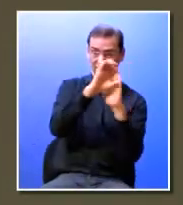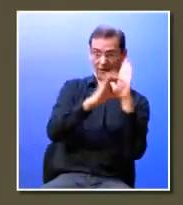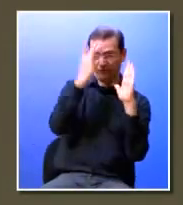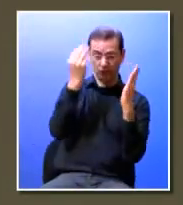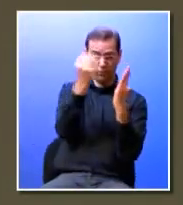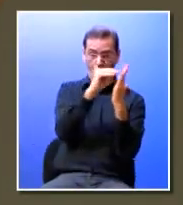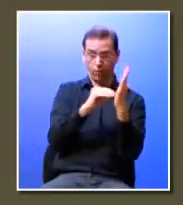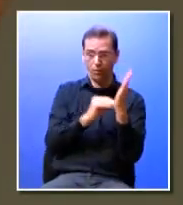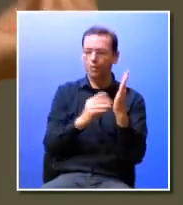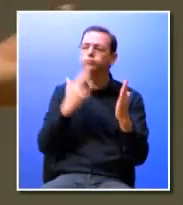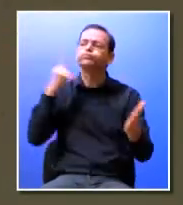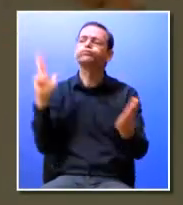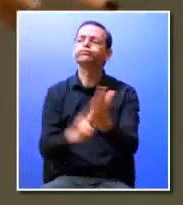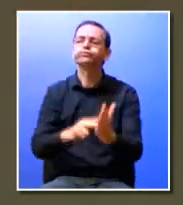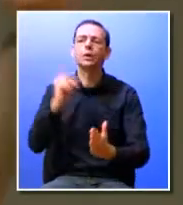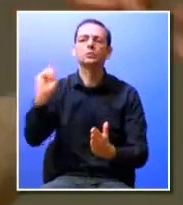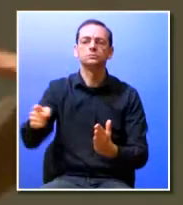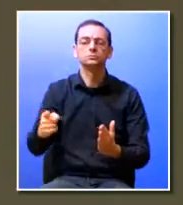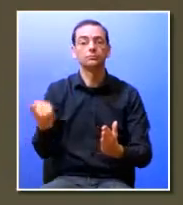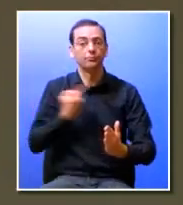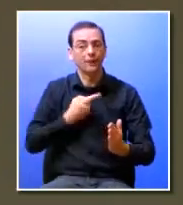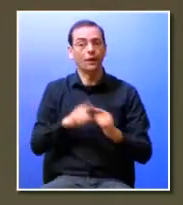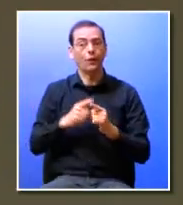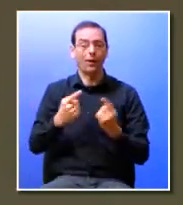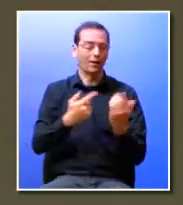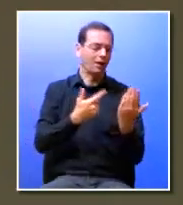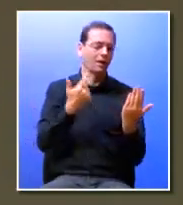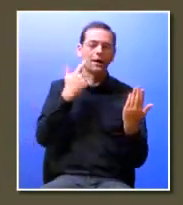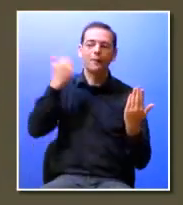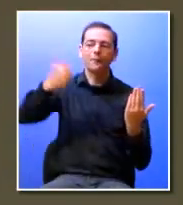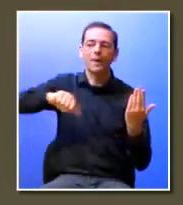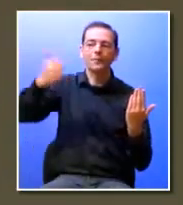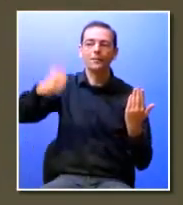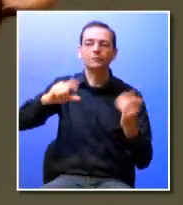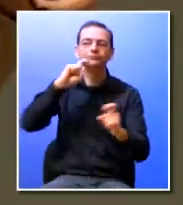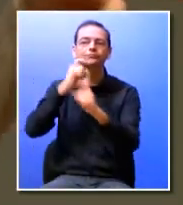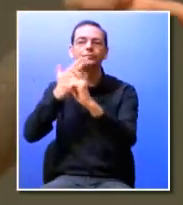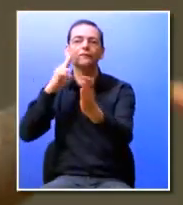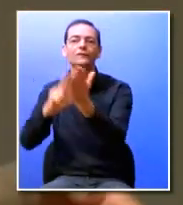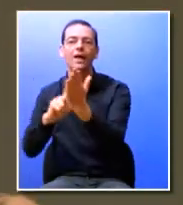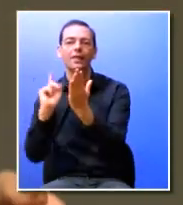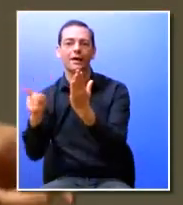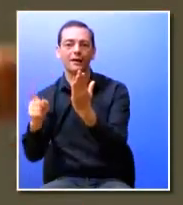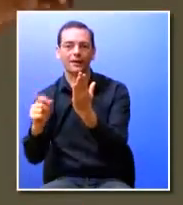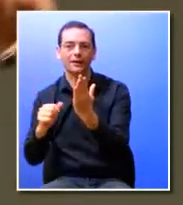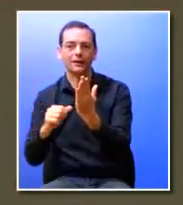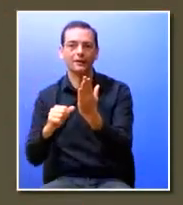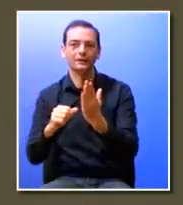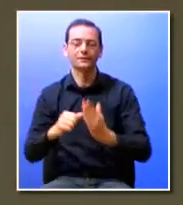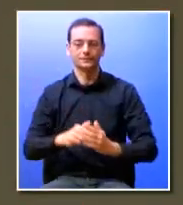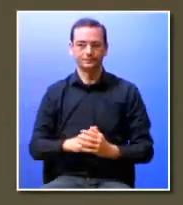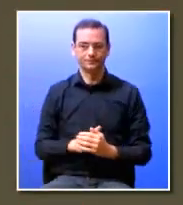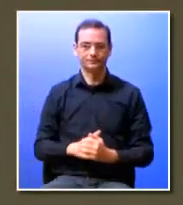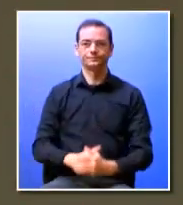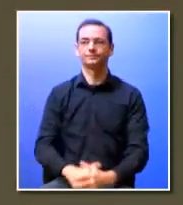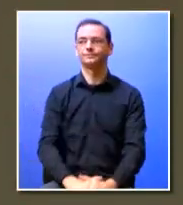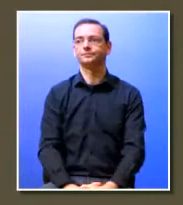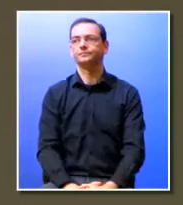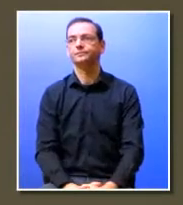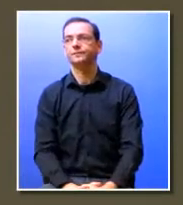batendo a mesma tecla nós podemos fazer as pontes que já existem que são ótimas e que se ganham podem haver mais e vou deixar o desafio de entrarmos no you welcome